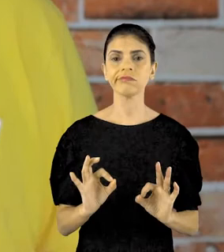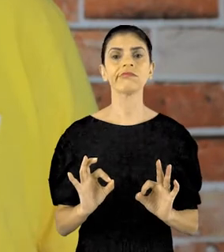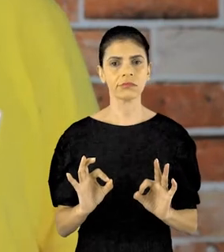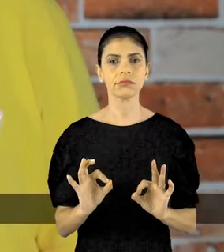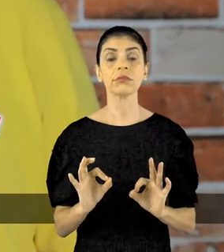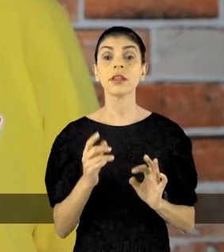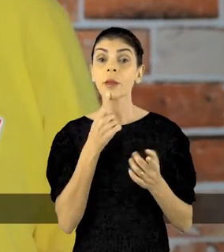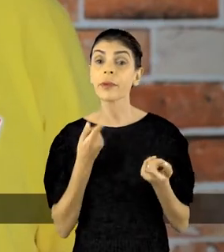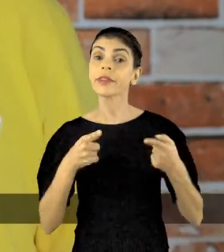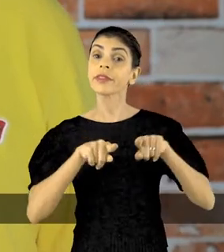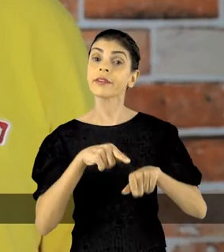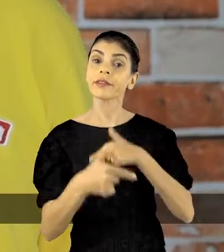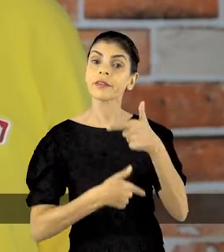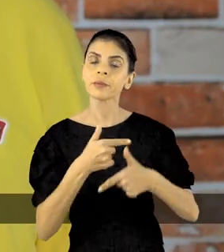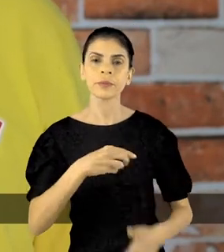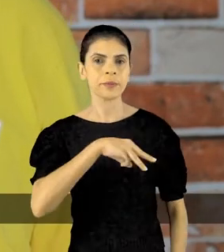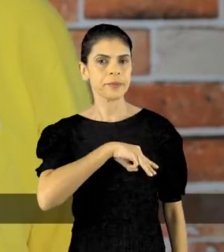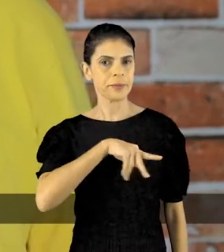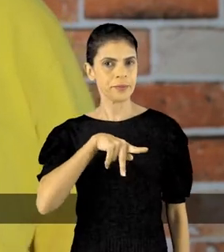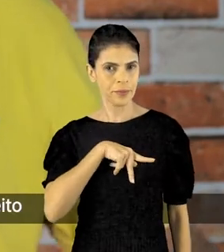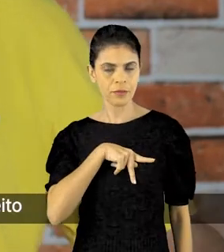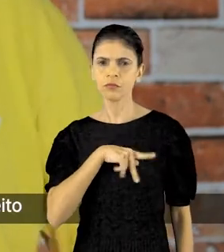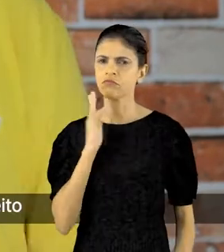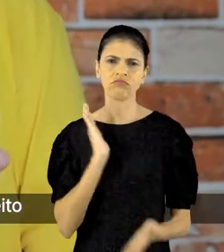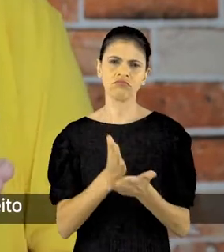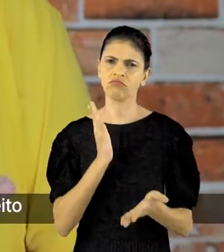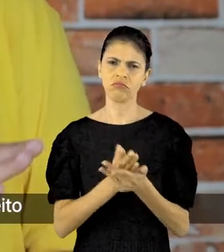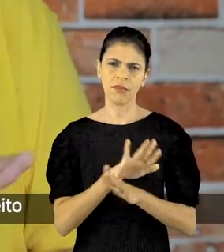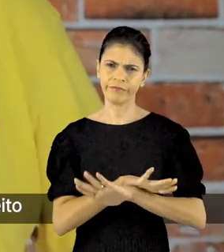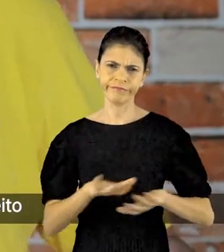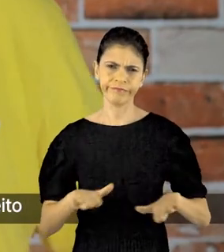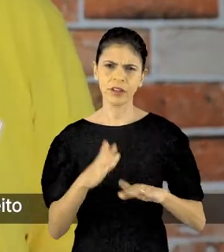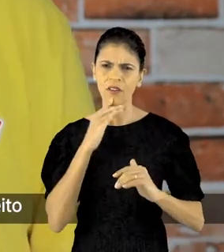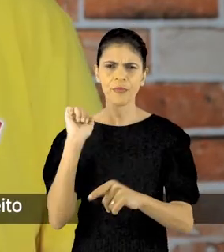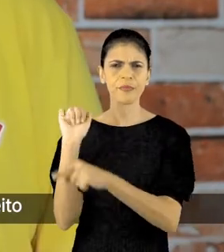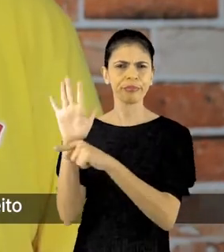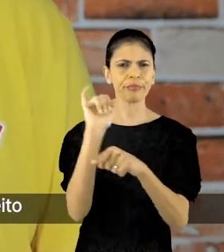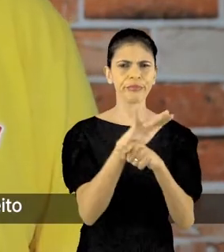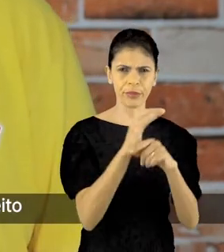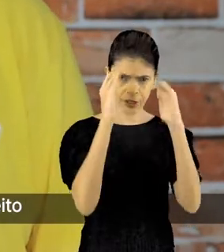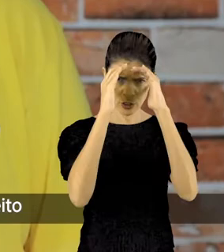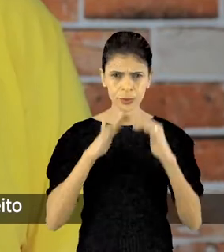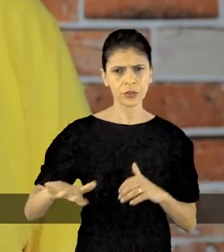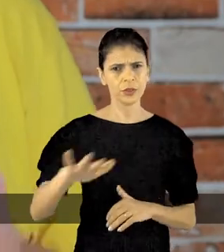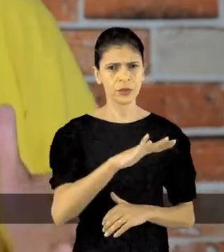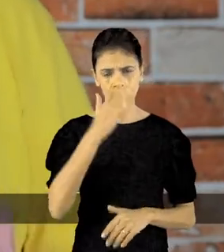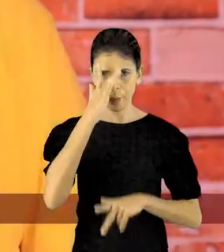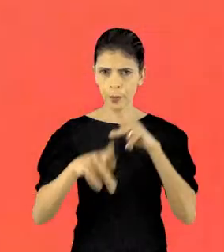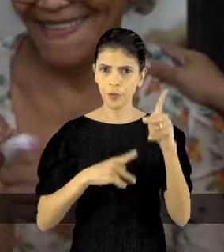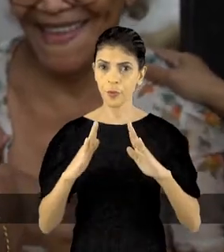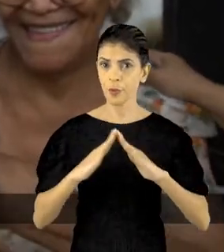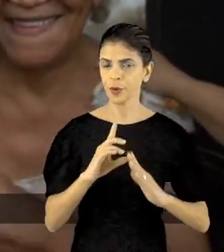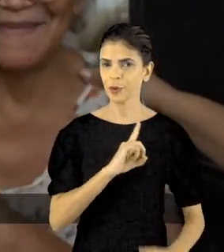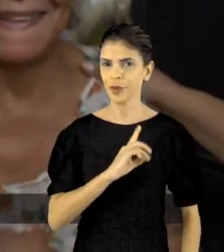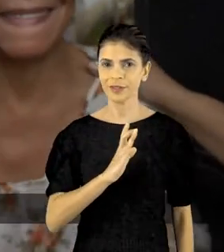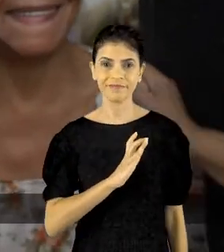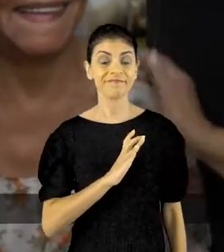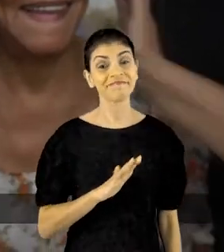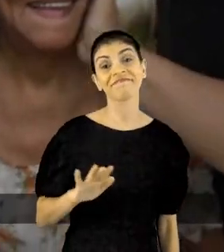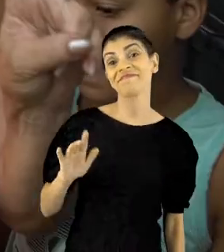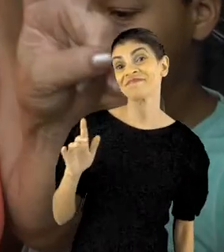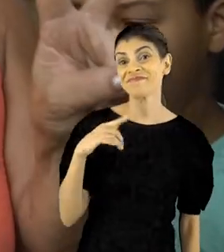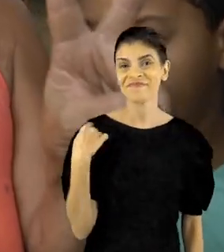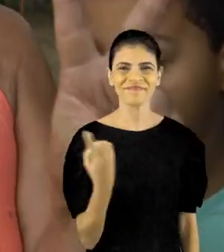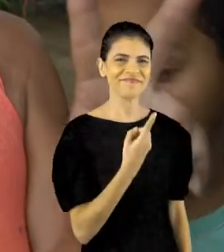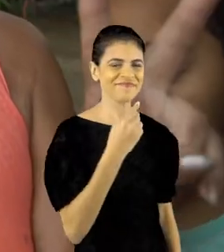conta. Vamos atuar junto ao Ministério Público para acabar de vez com essa vergonha e de respeito com o nosso povo de Duques de